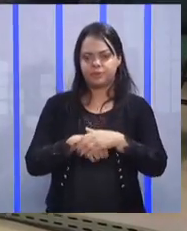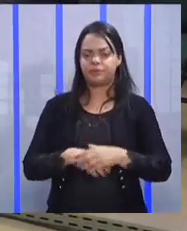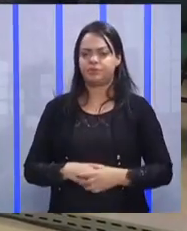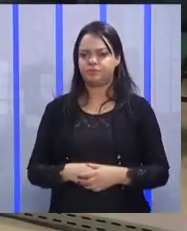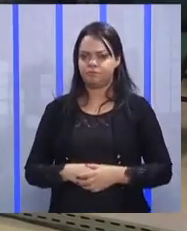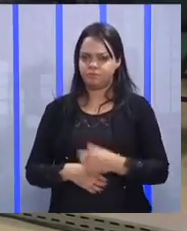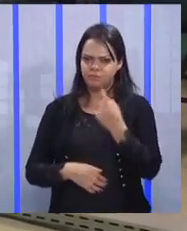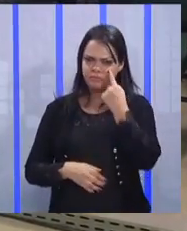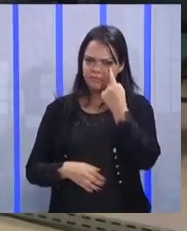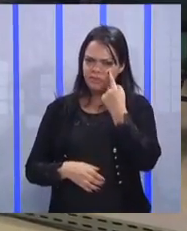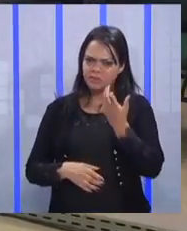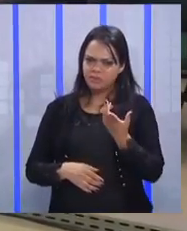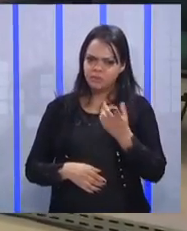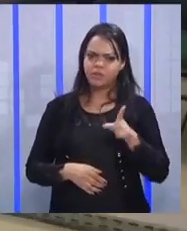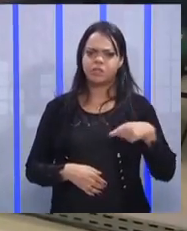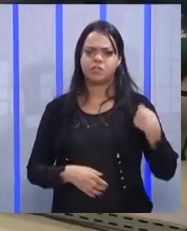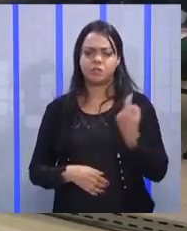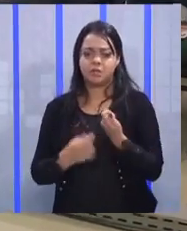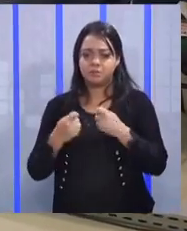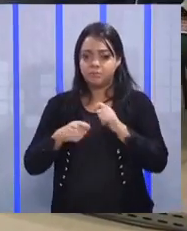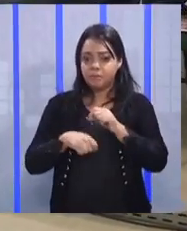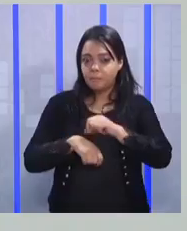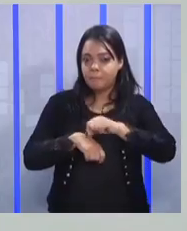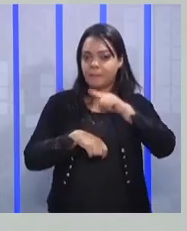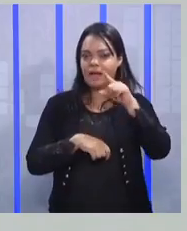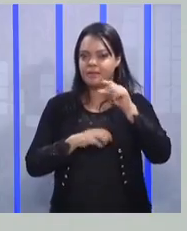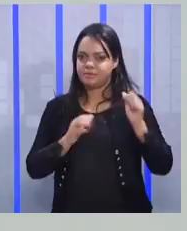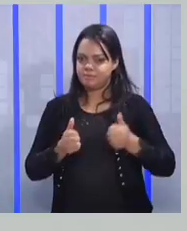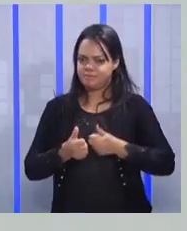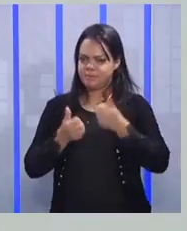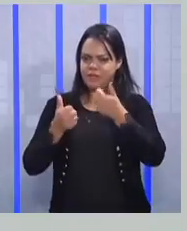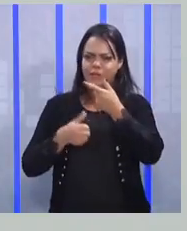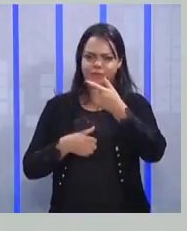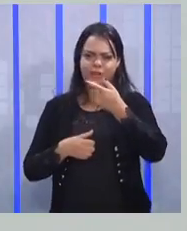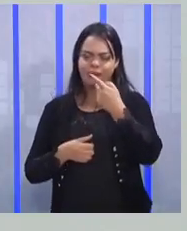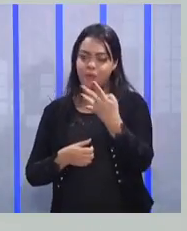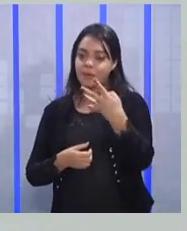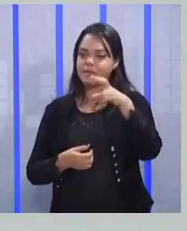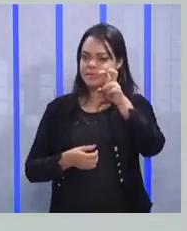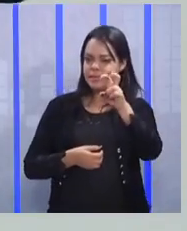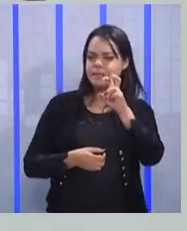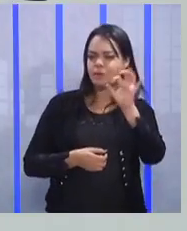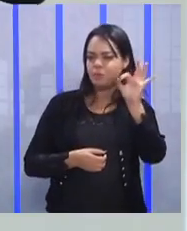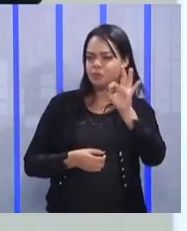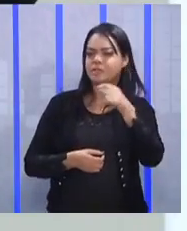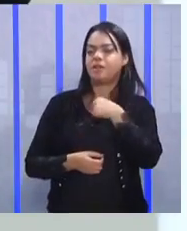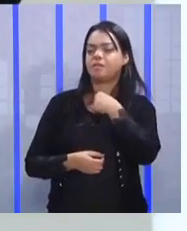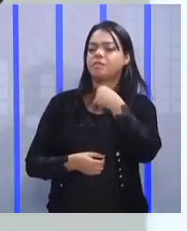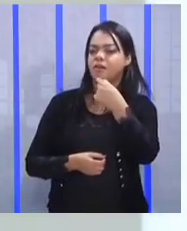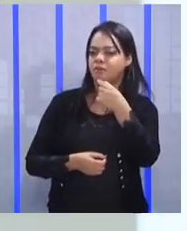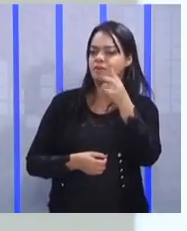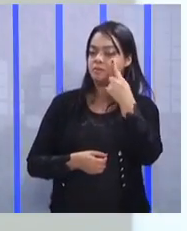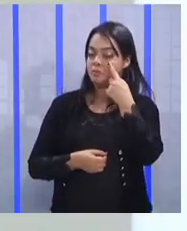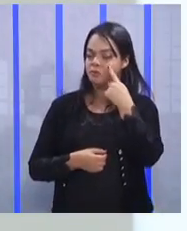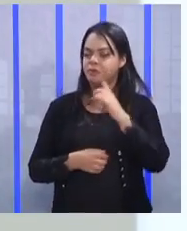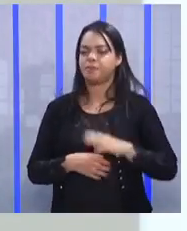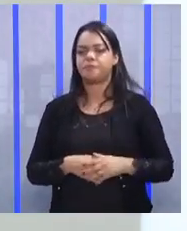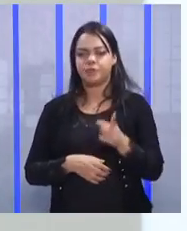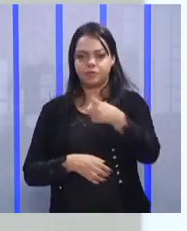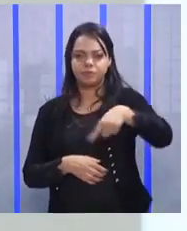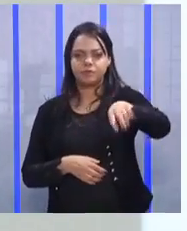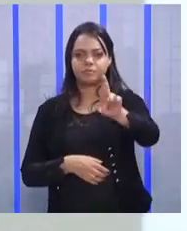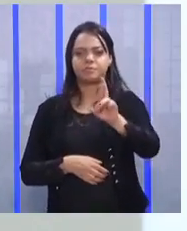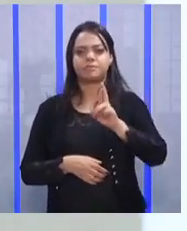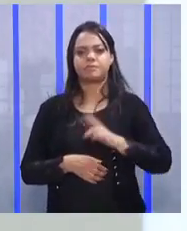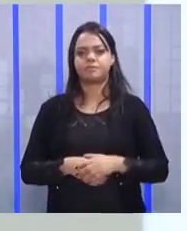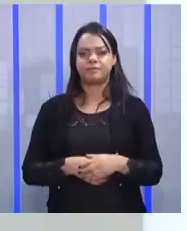Viu? Vamos pôr mais 38% nisso aí? Vamos subir para 45% agora o nível? Vamos lá? Então, vocês vão me responder.